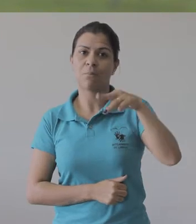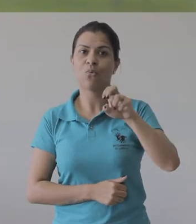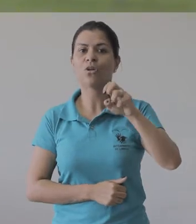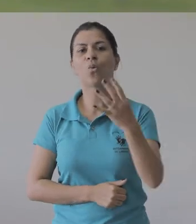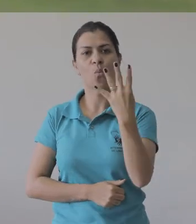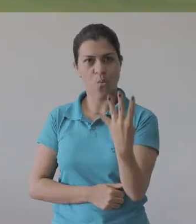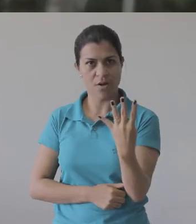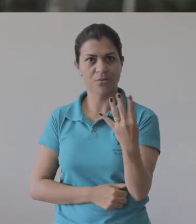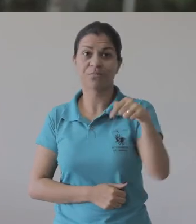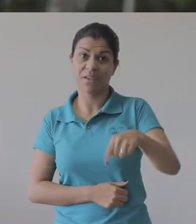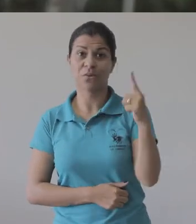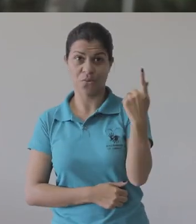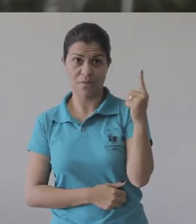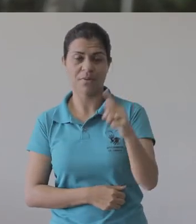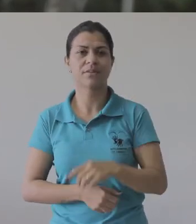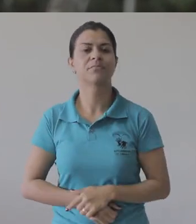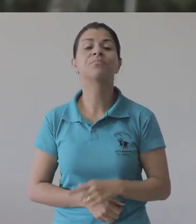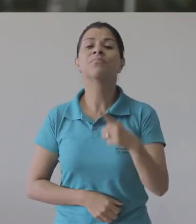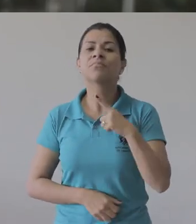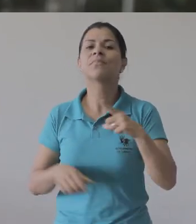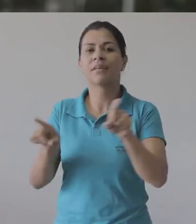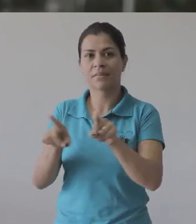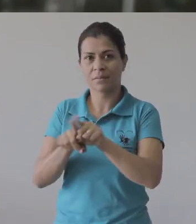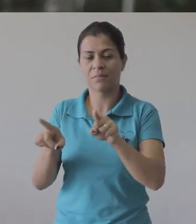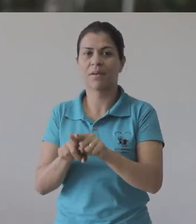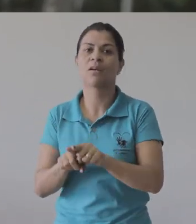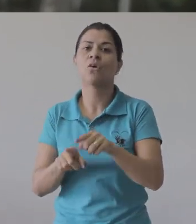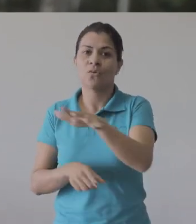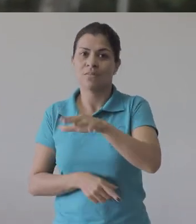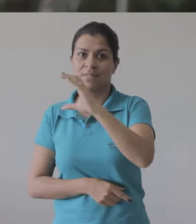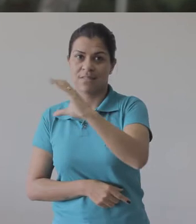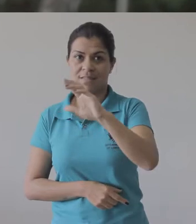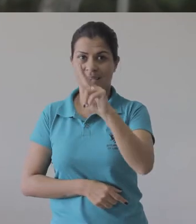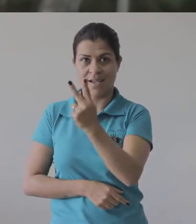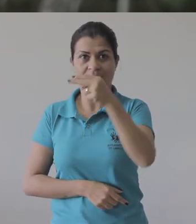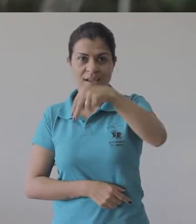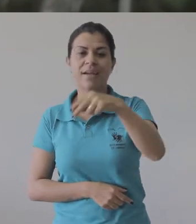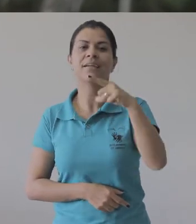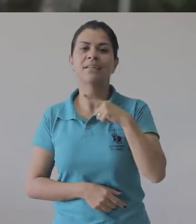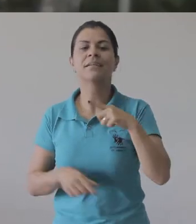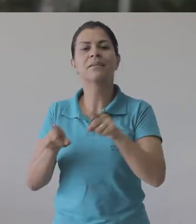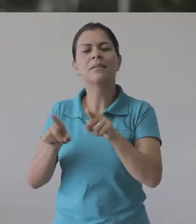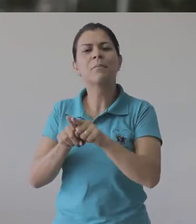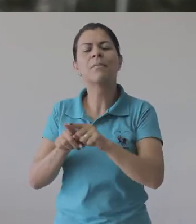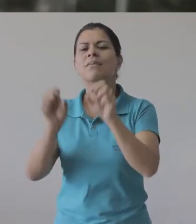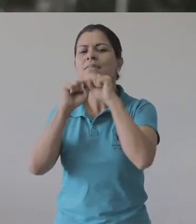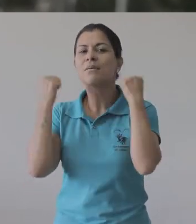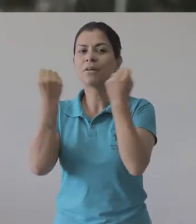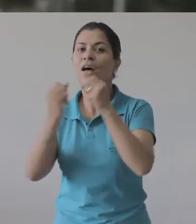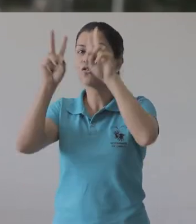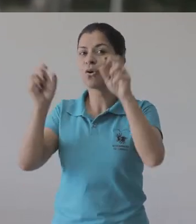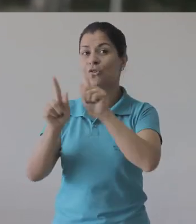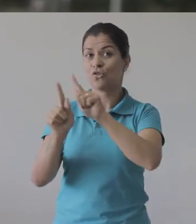do campus de Goiabeiras. Já no CCHN, acontece nos dias 26 e 27 de abril o segundo Seminário de Estudantes Geografia